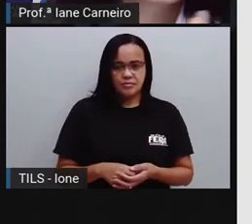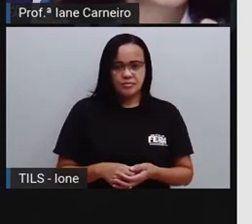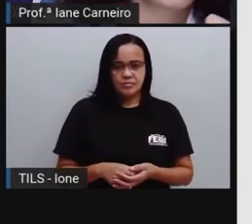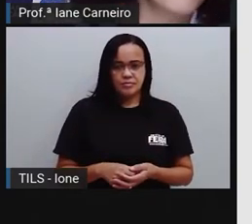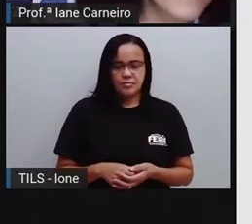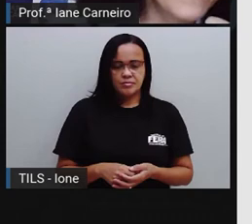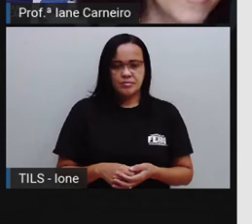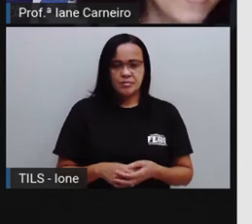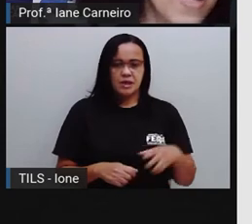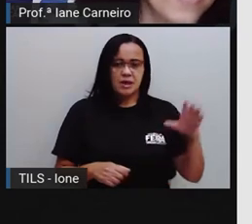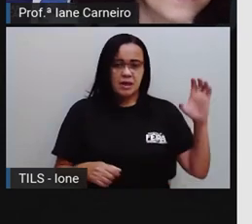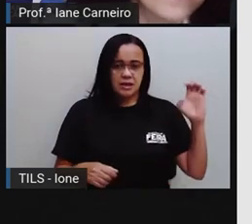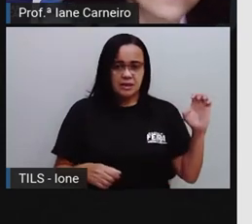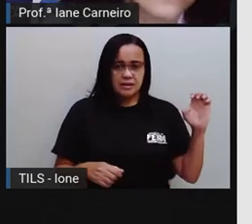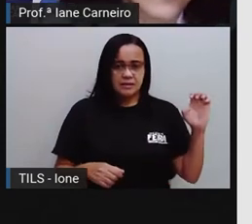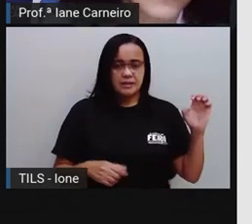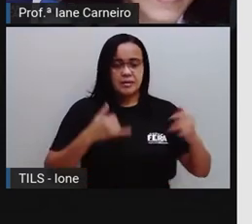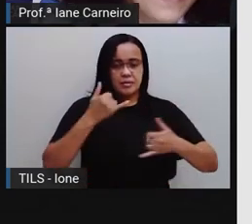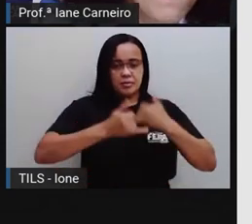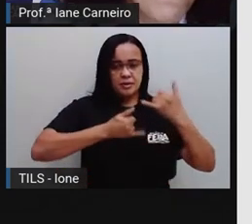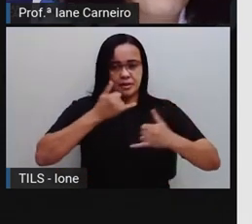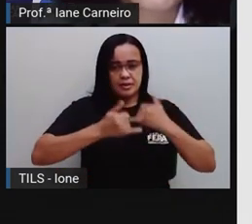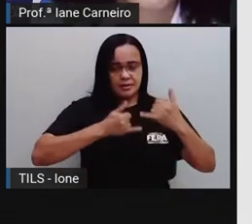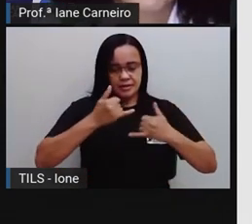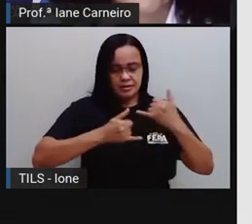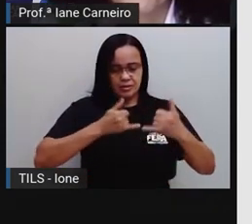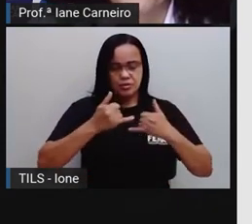os materiais. Ok?